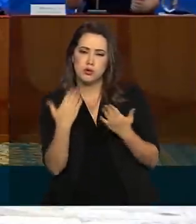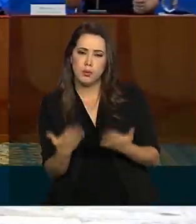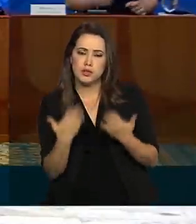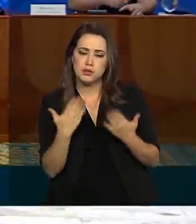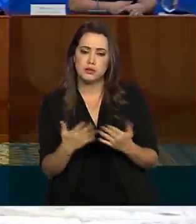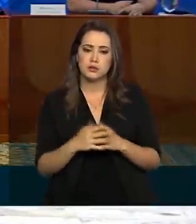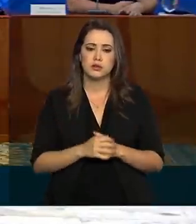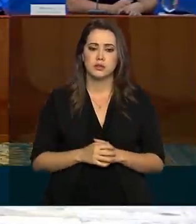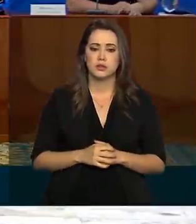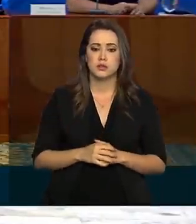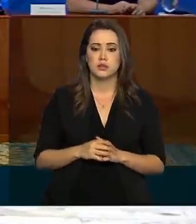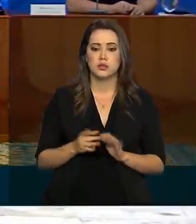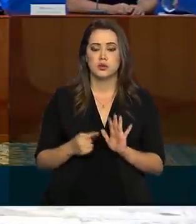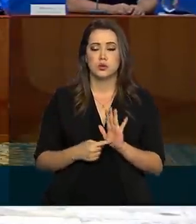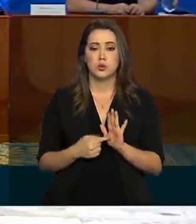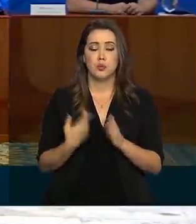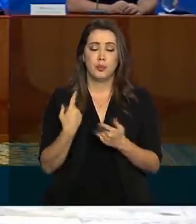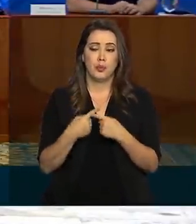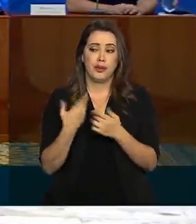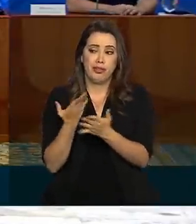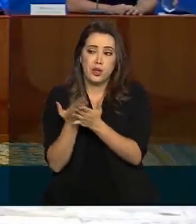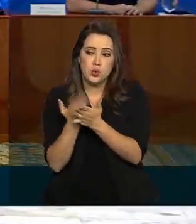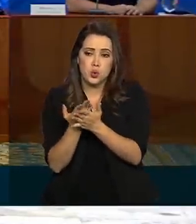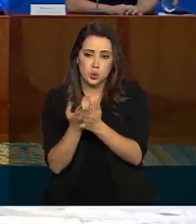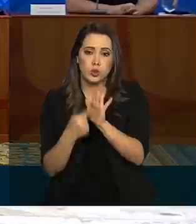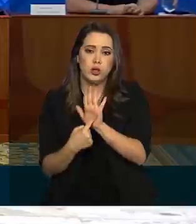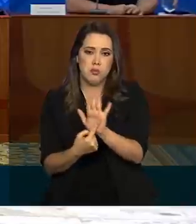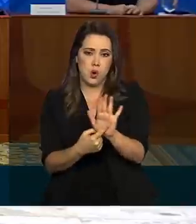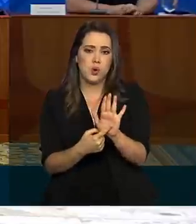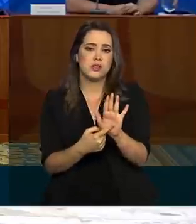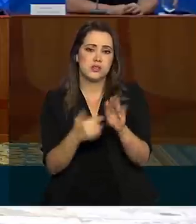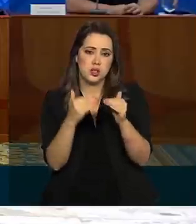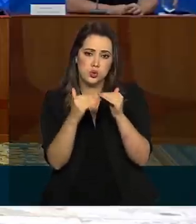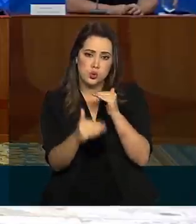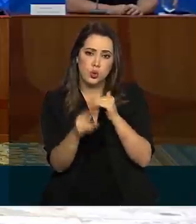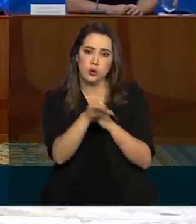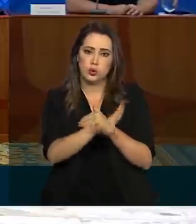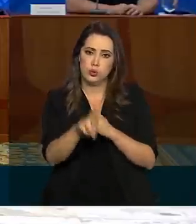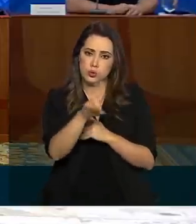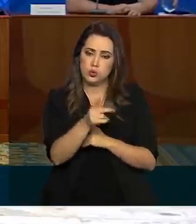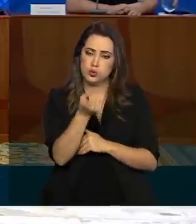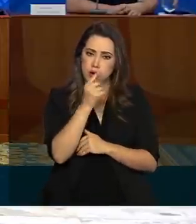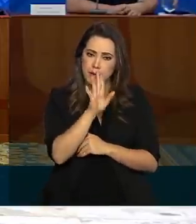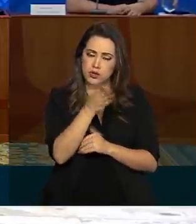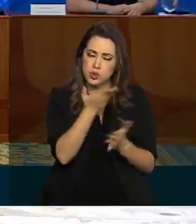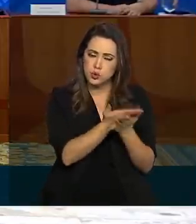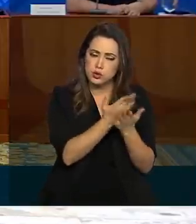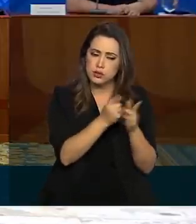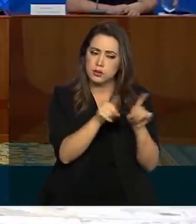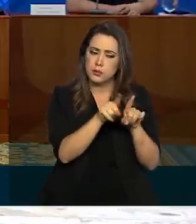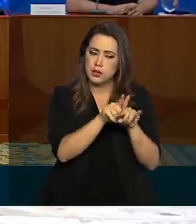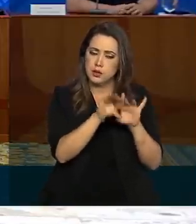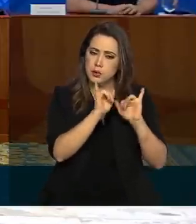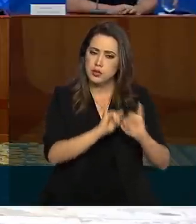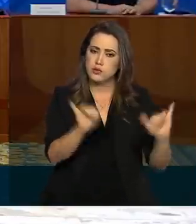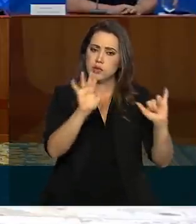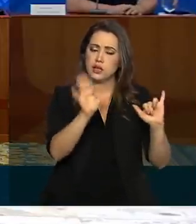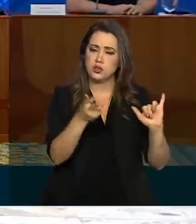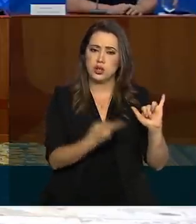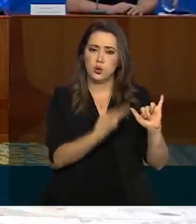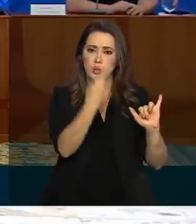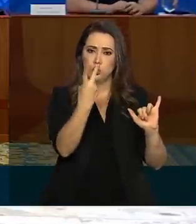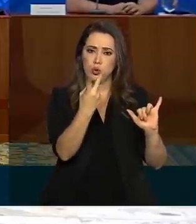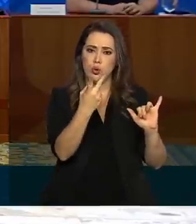Os estudos que apontam críticas ao uso do medicamento foram avaliados também, pois já foram divulgados mais de dois com